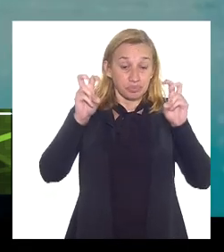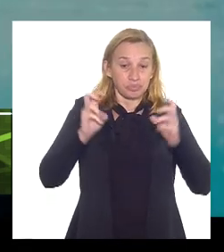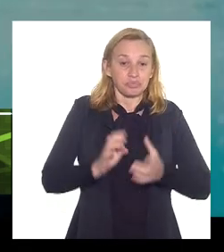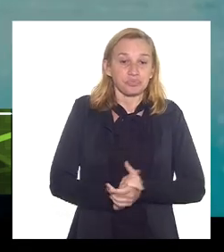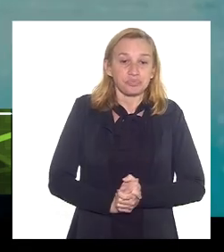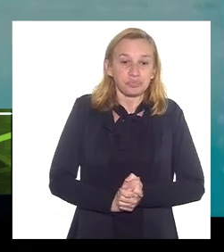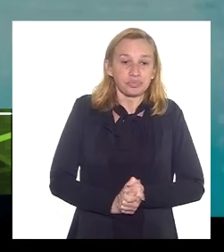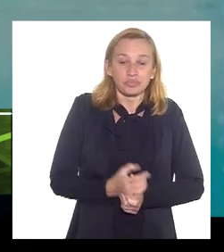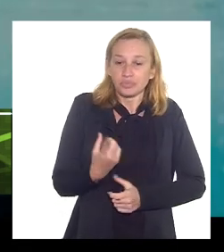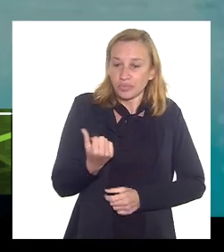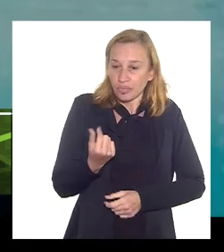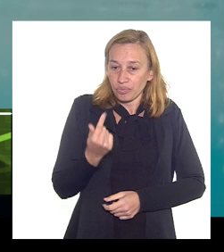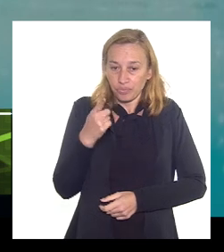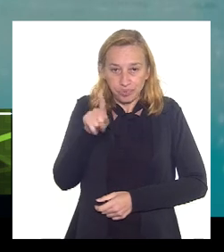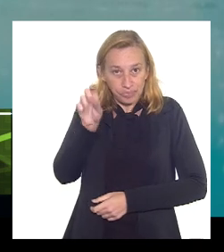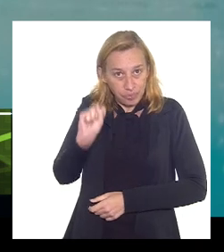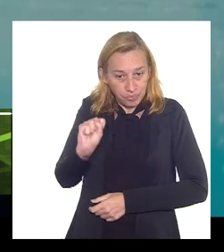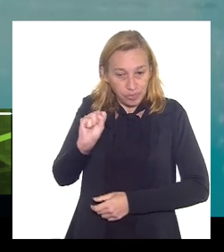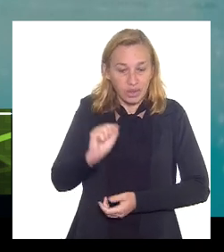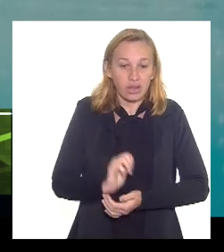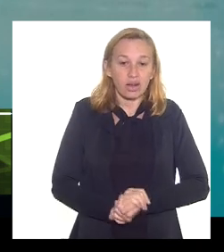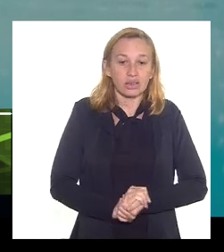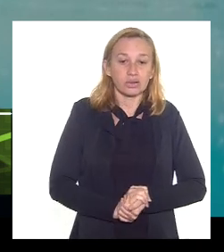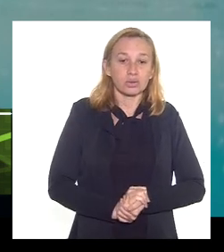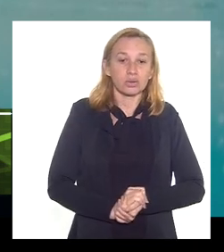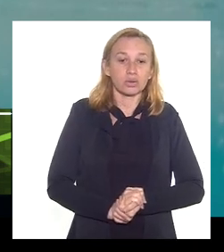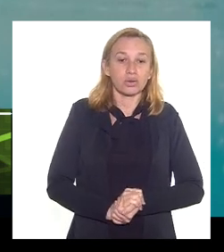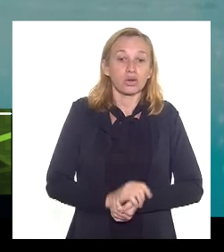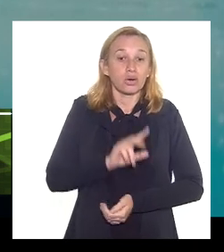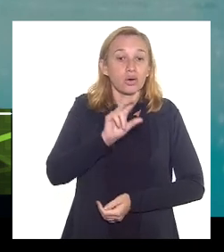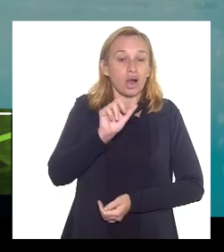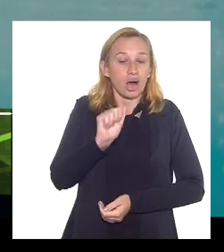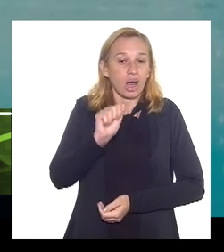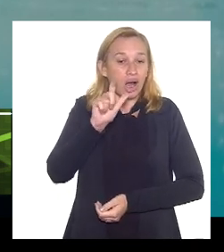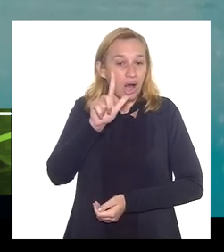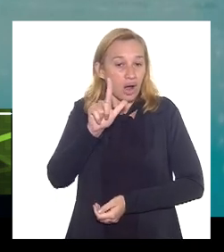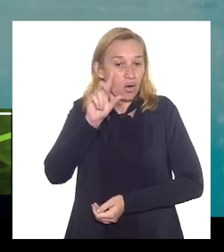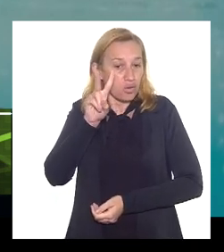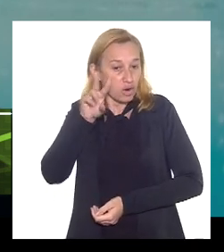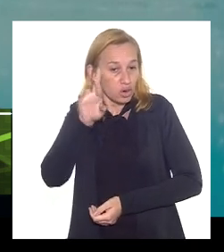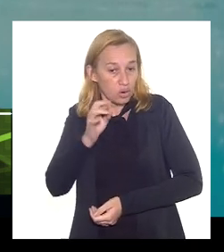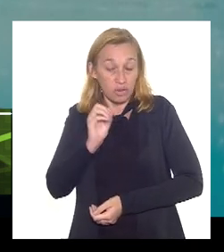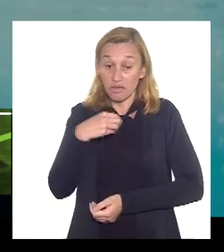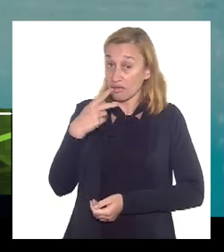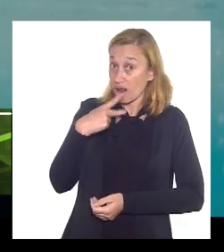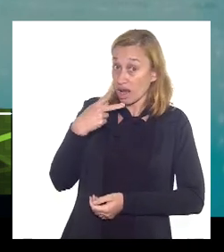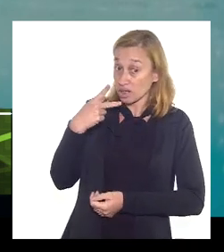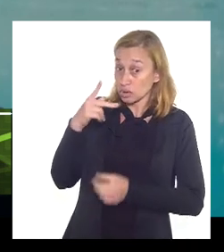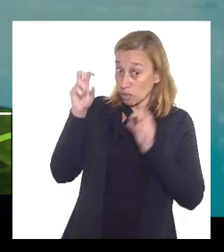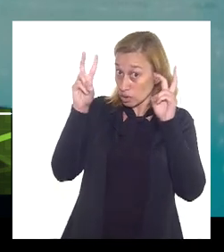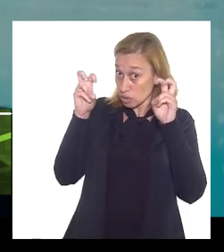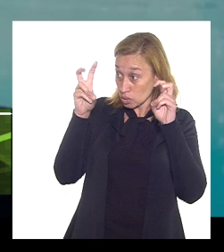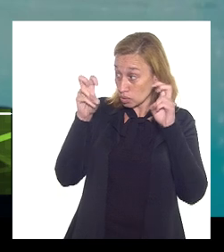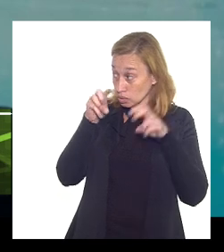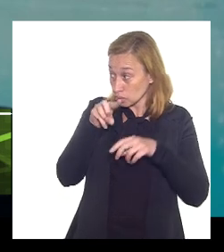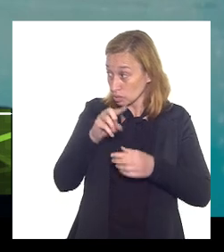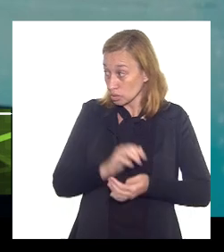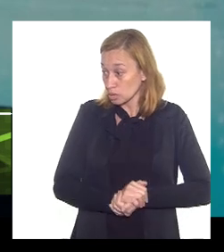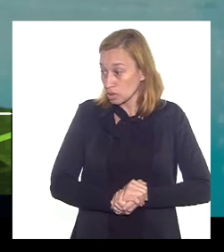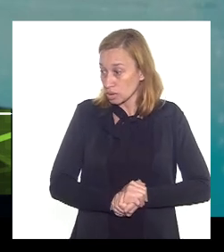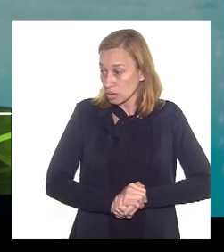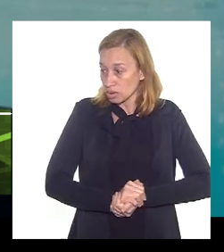preço do gás o álvaro ele vai tratar esse assunto da questão do preço do gás na apresentação dele